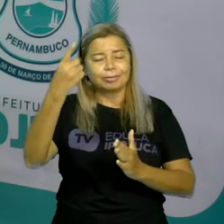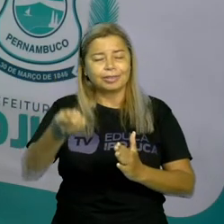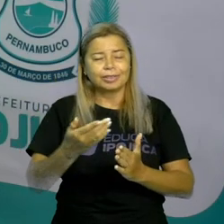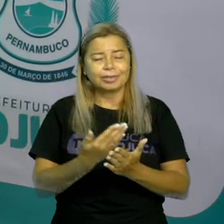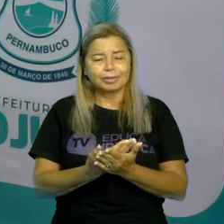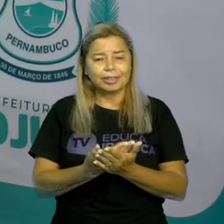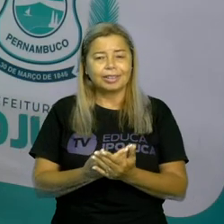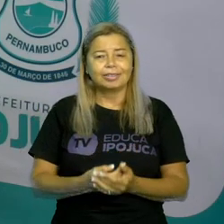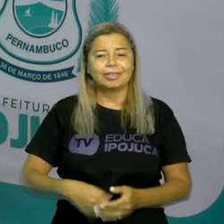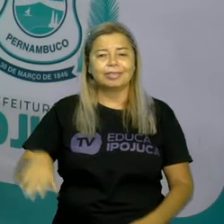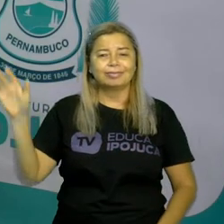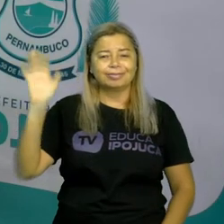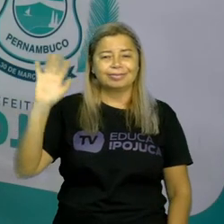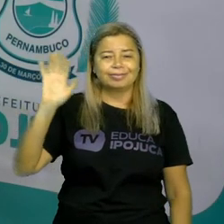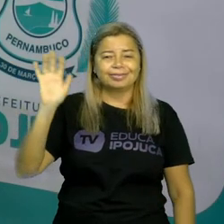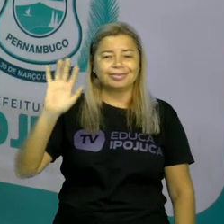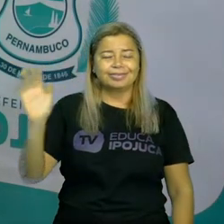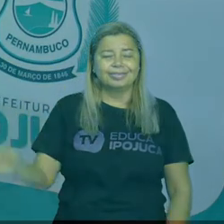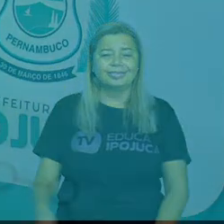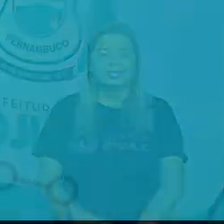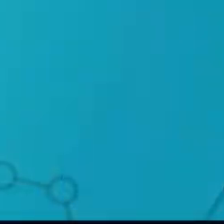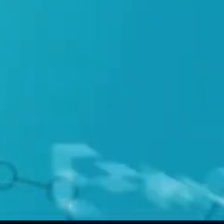Deus quiser. Tchau, tchau!